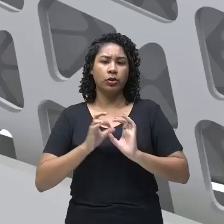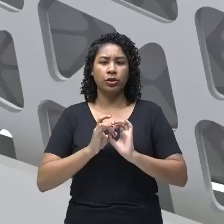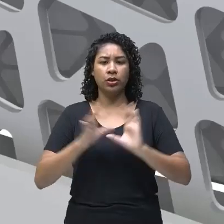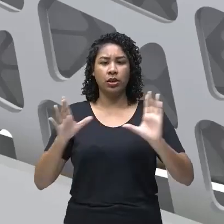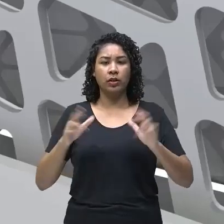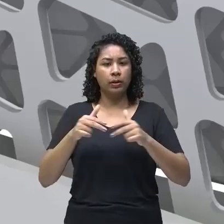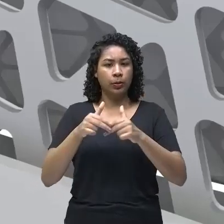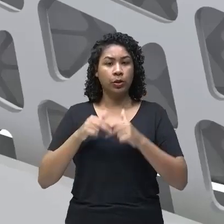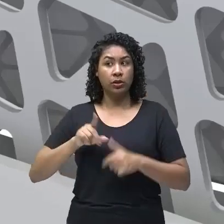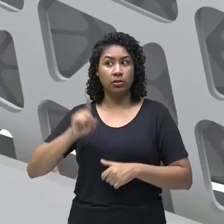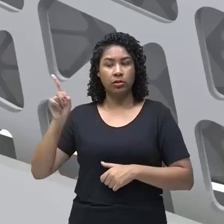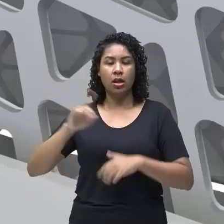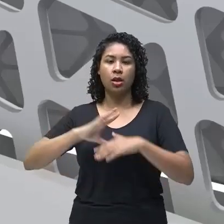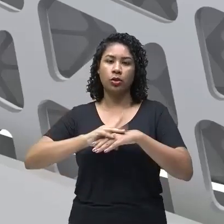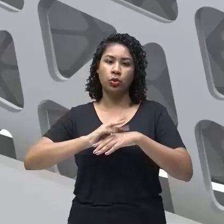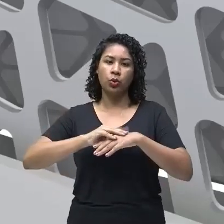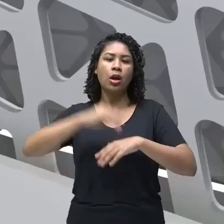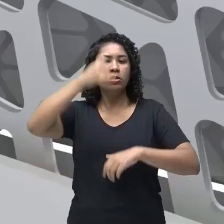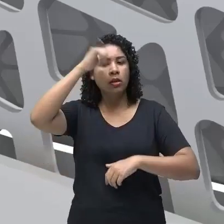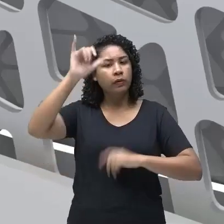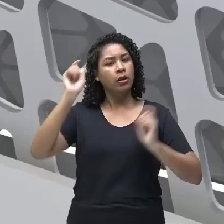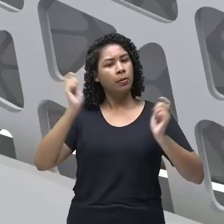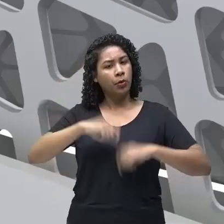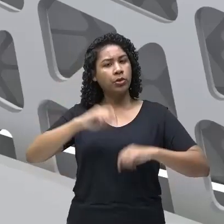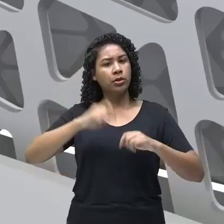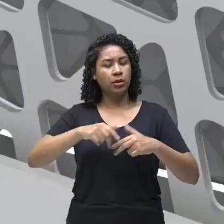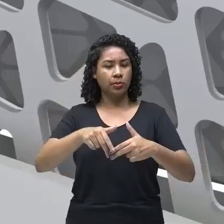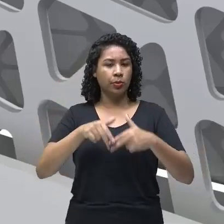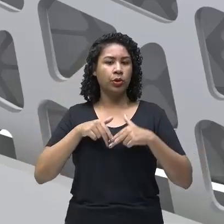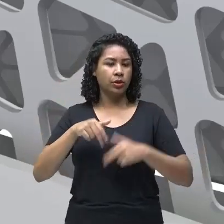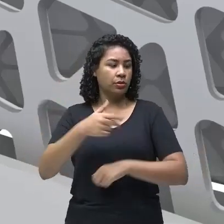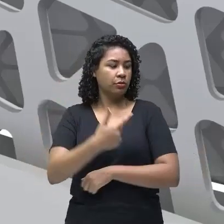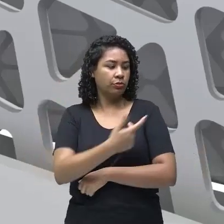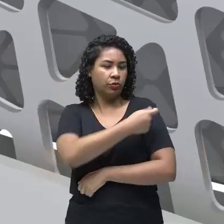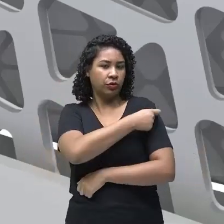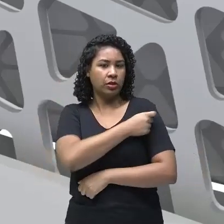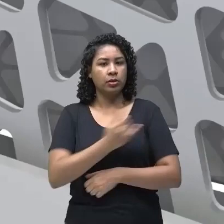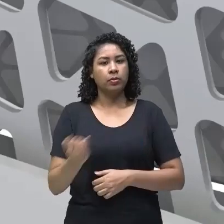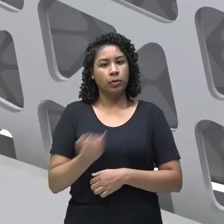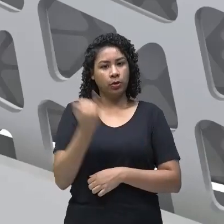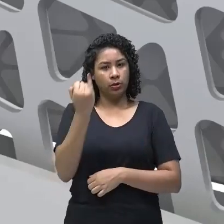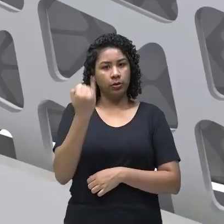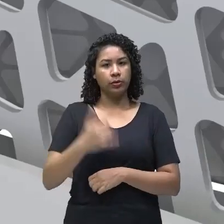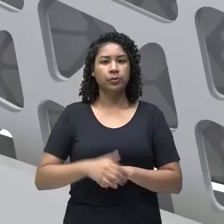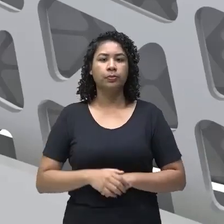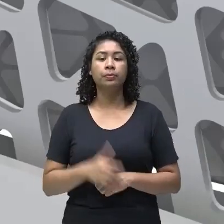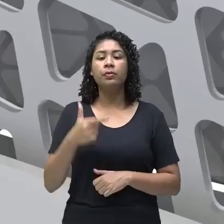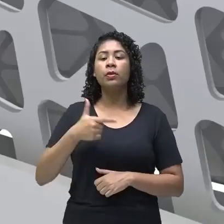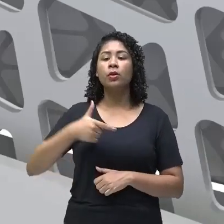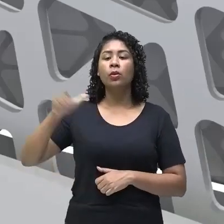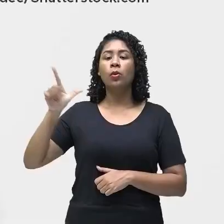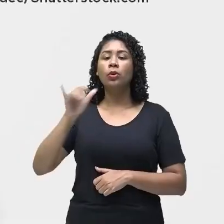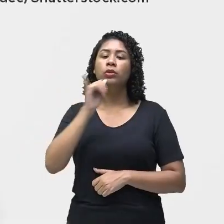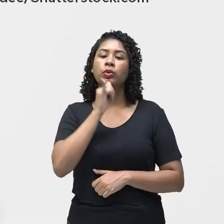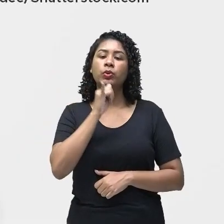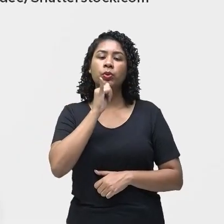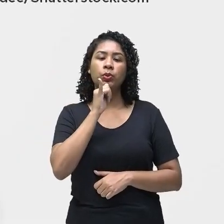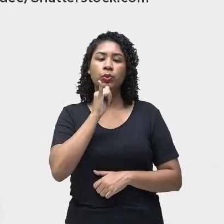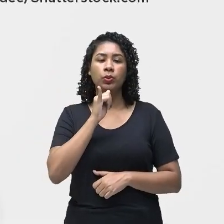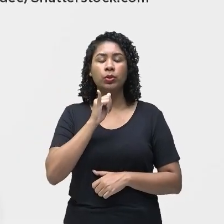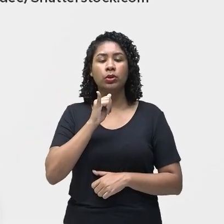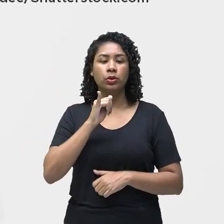é uma doença que você pode evitar tomando vacina. Olha só outras doenças que são veiculadas pelo ar.